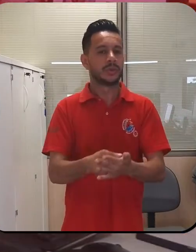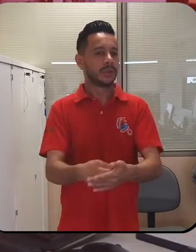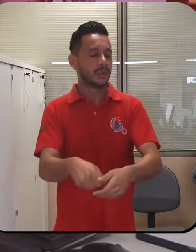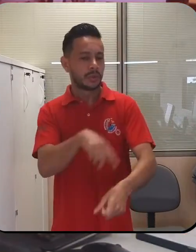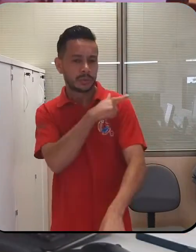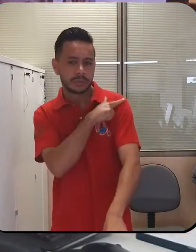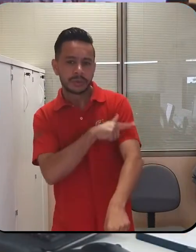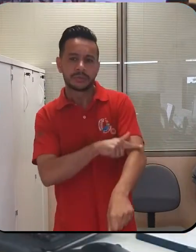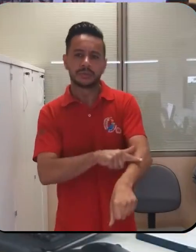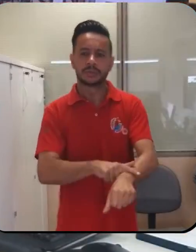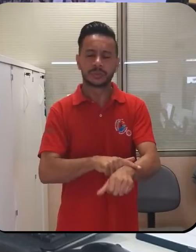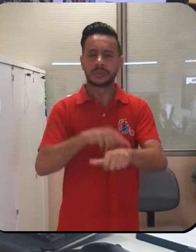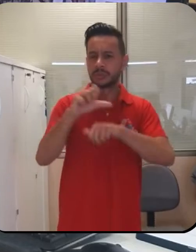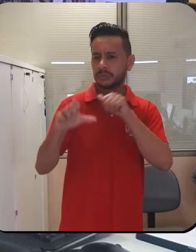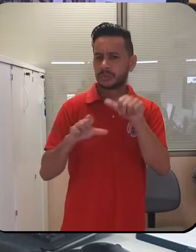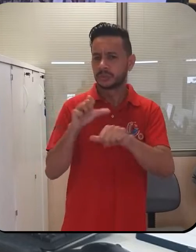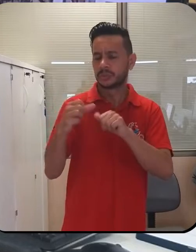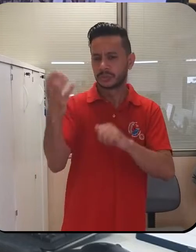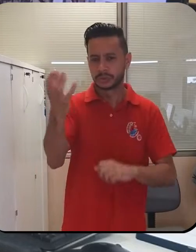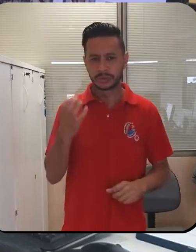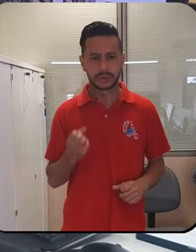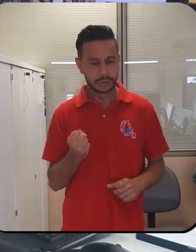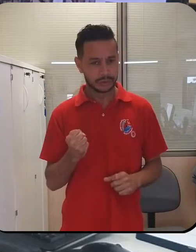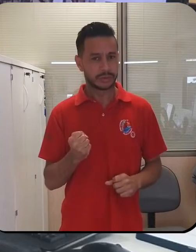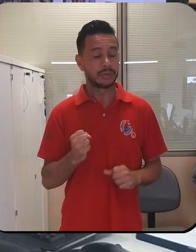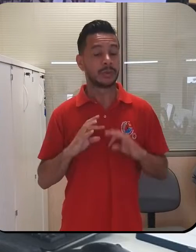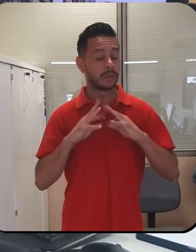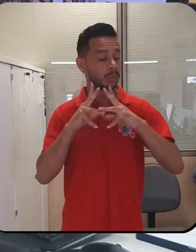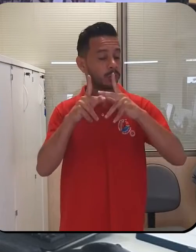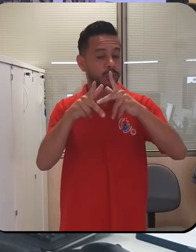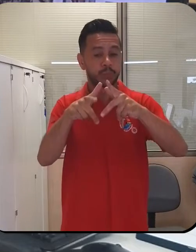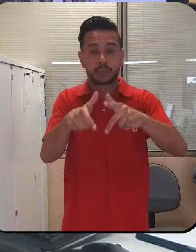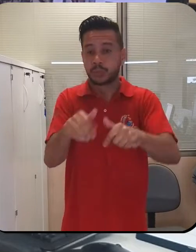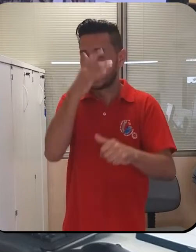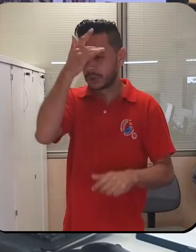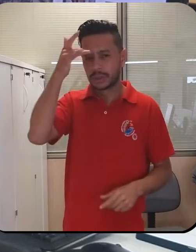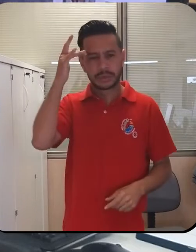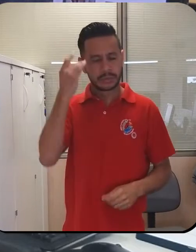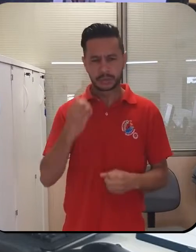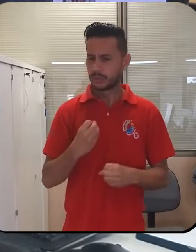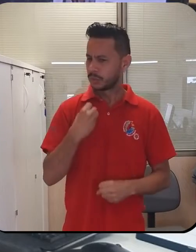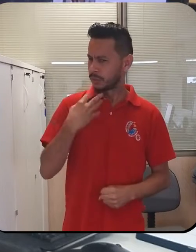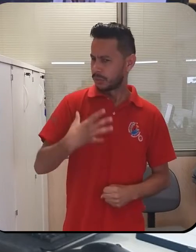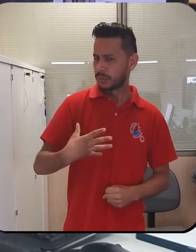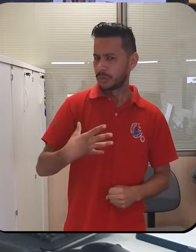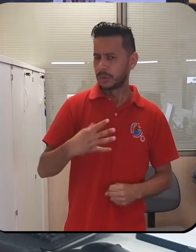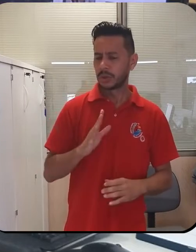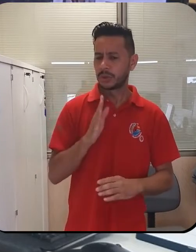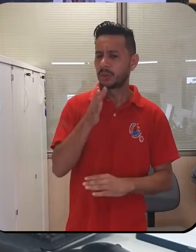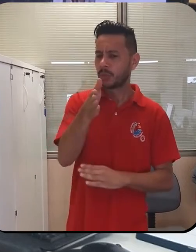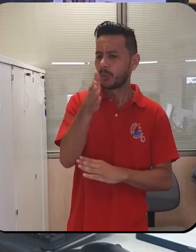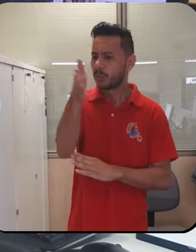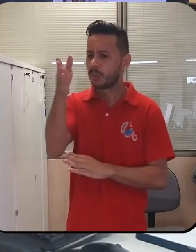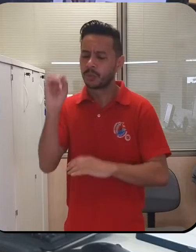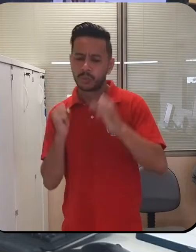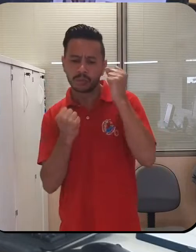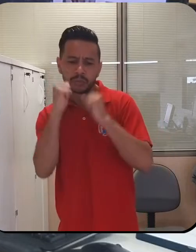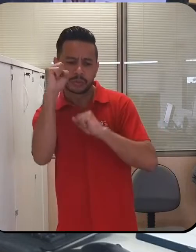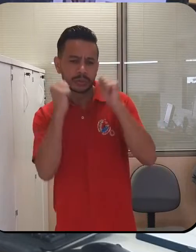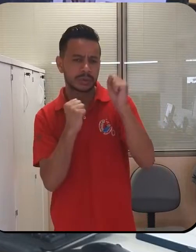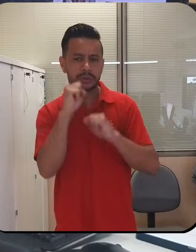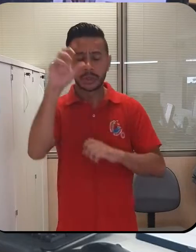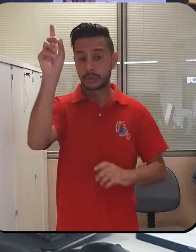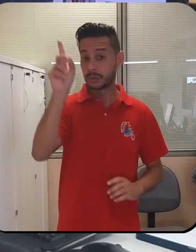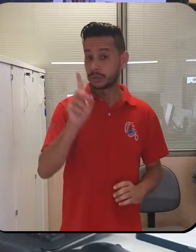aposentadoria digna, justa e pública para todos. Nas fábricas, a diretoria já tem reforçado o que está por trás